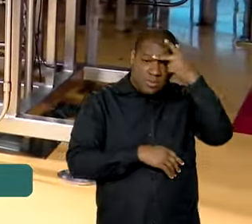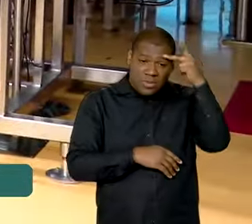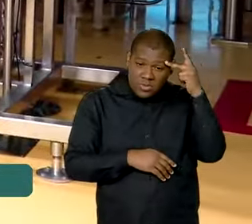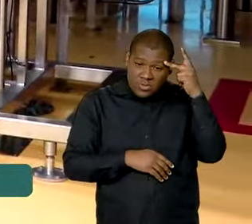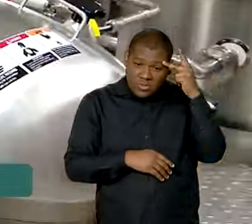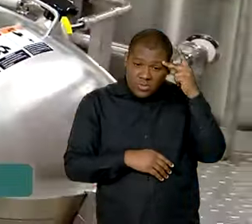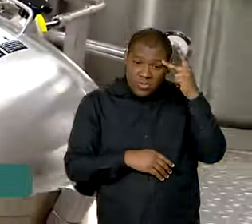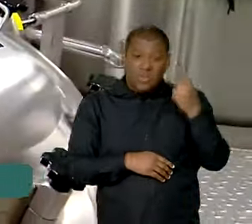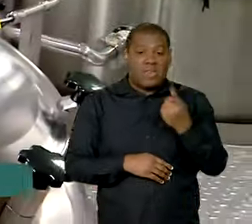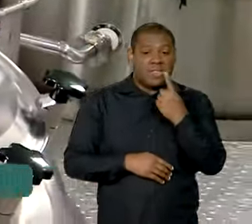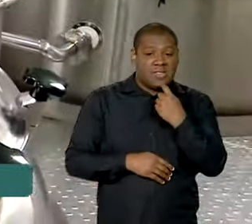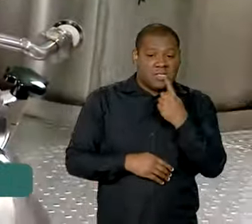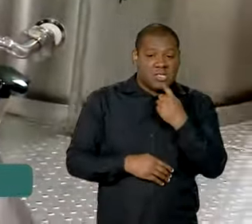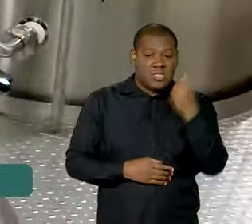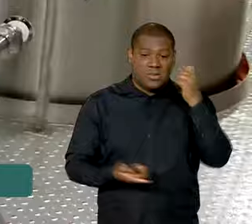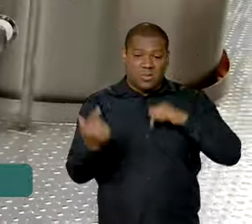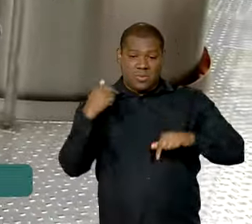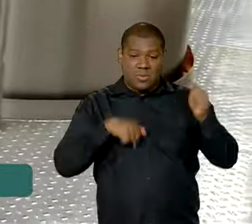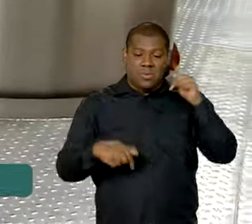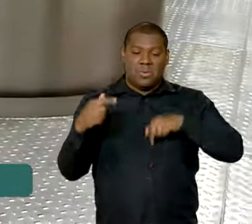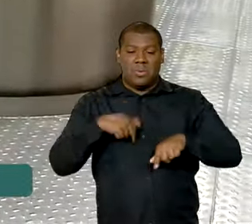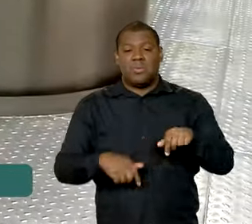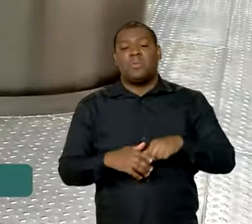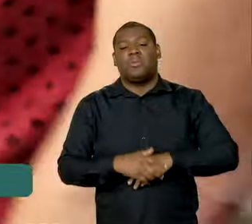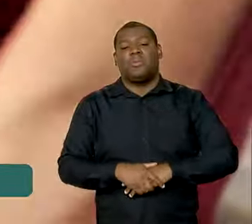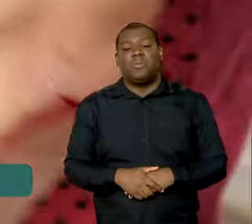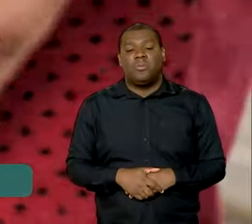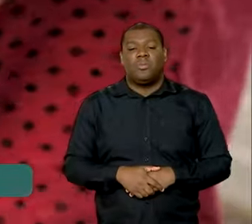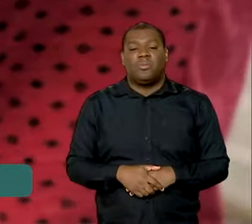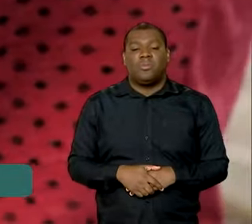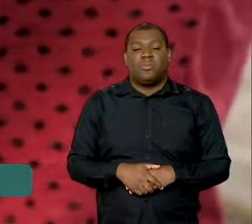o chamado fator 8 recombinante.